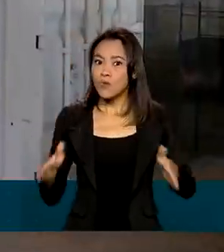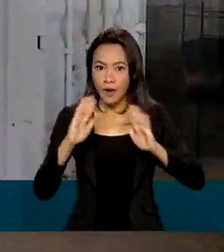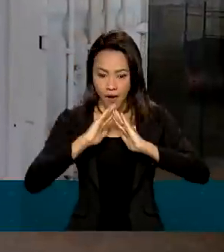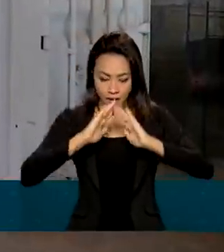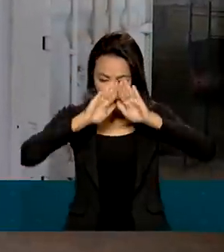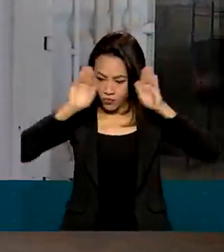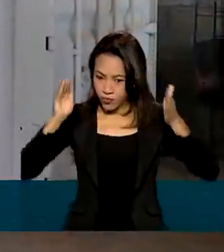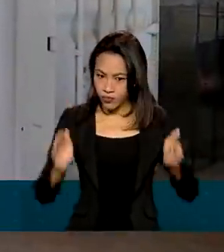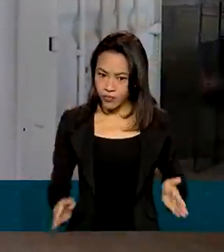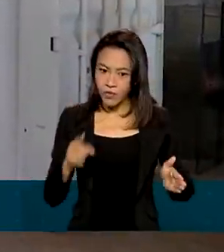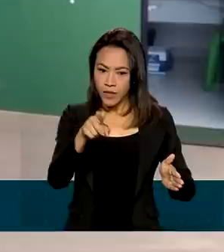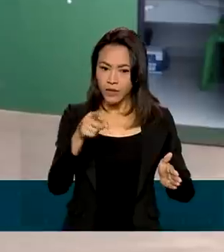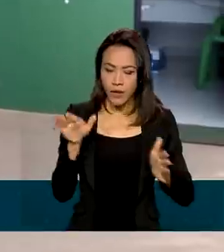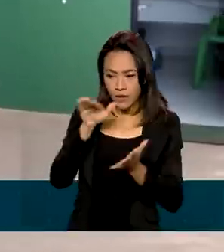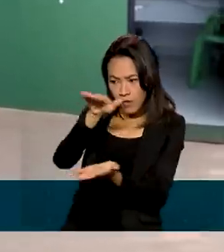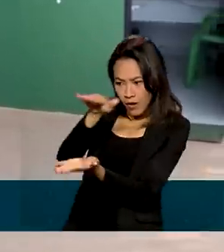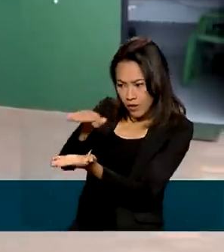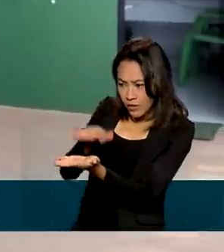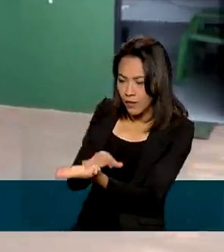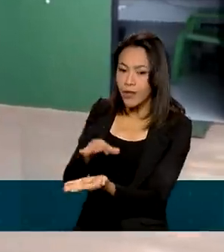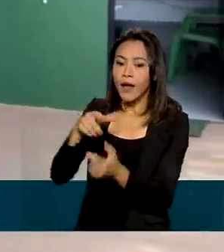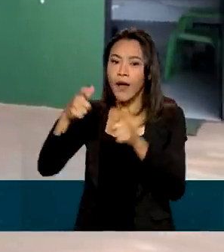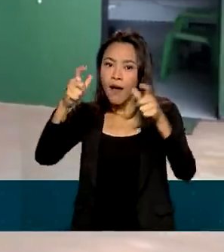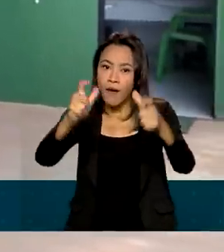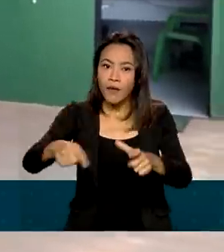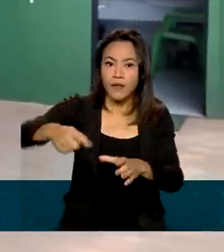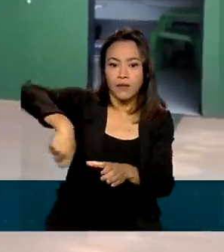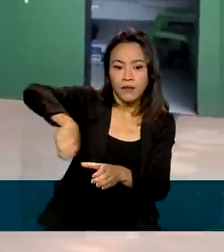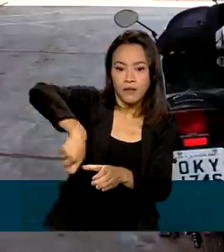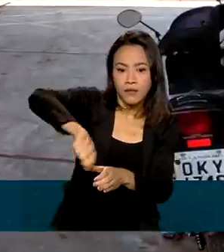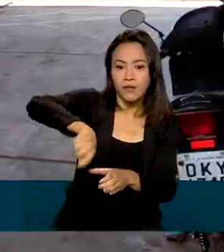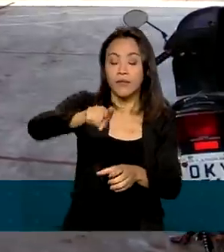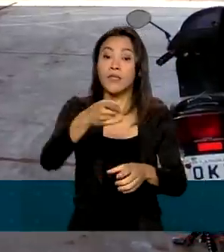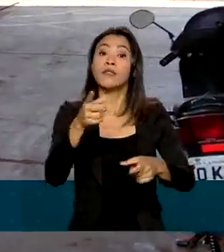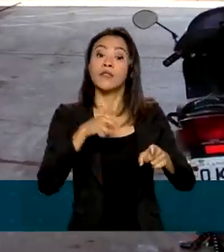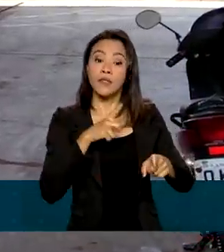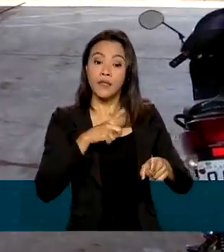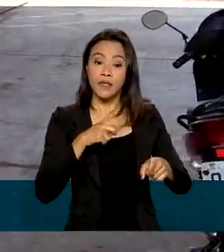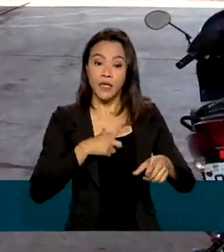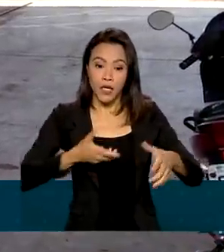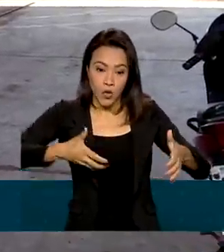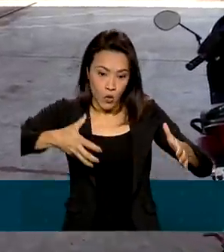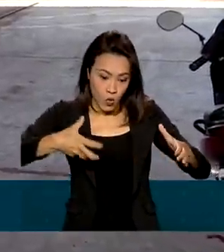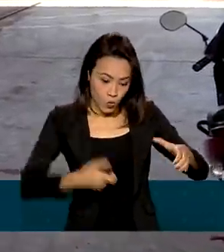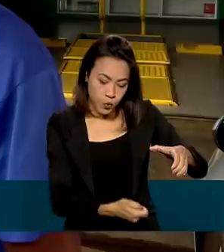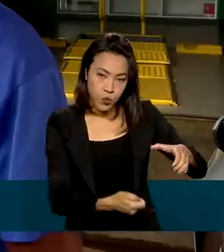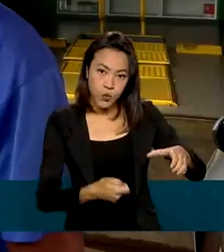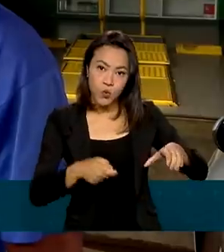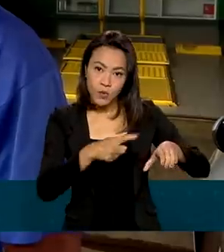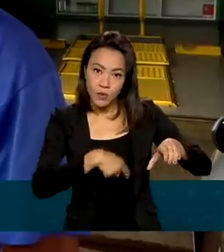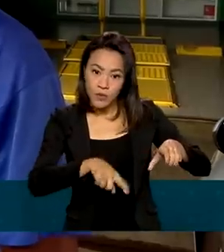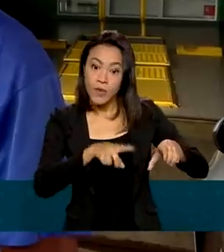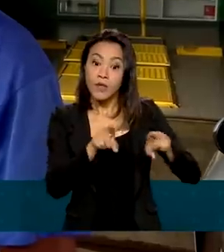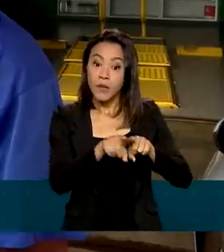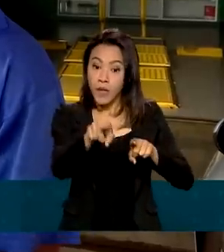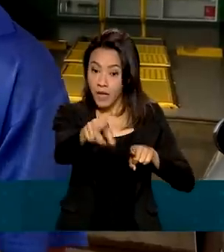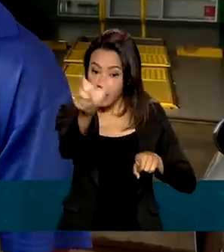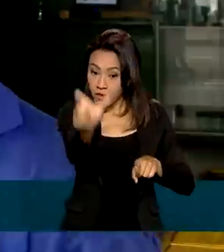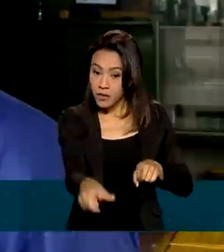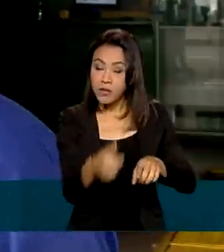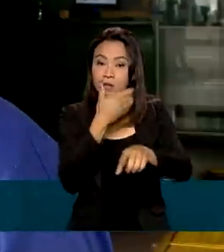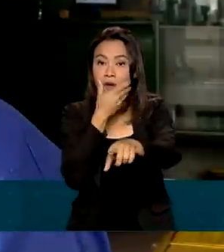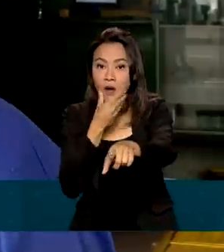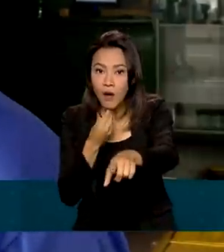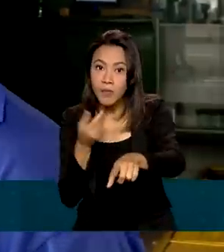container, depósito, área de trabalho lavabo, além de bomba para abastecimento. Para o caminhoneiro Nelson,